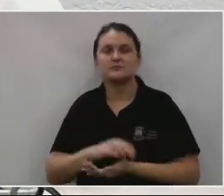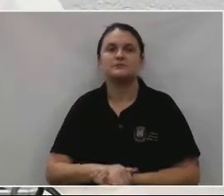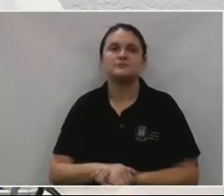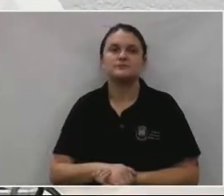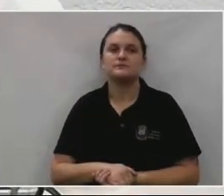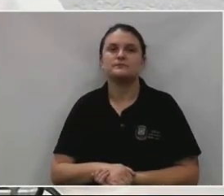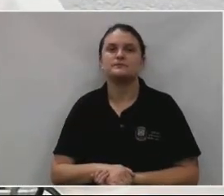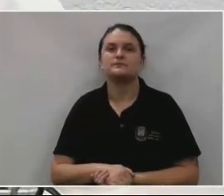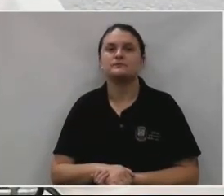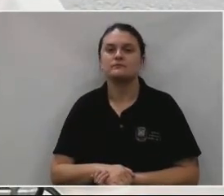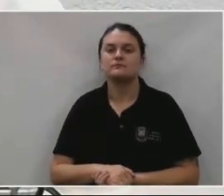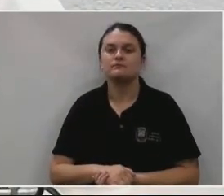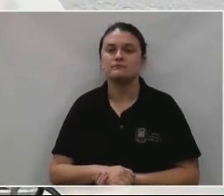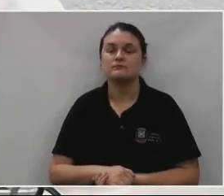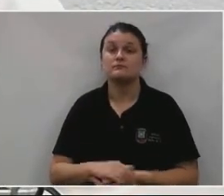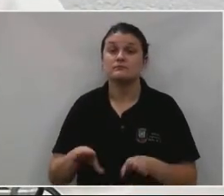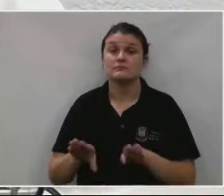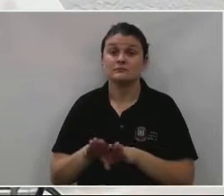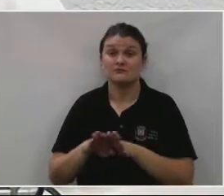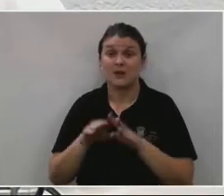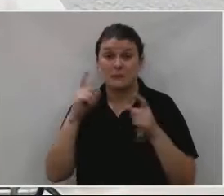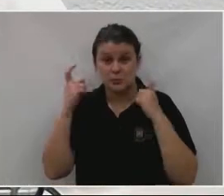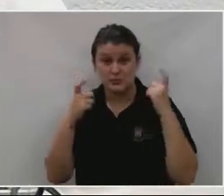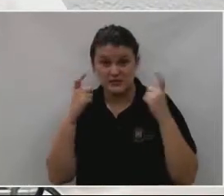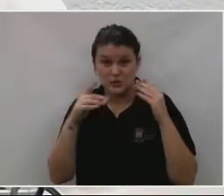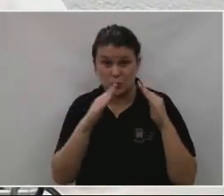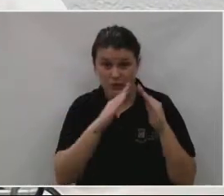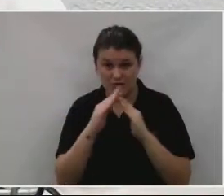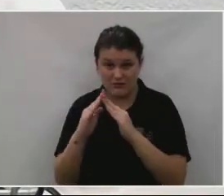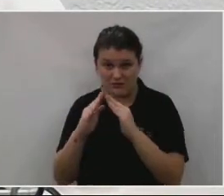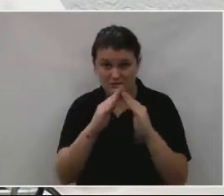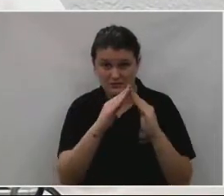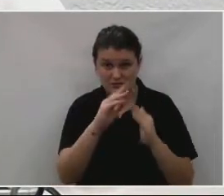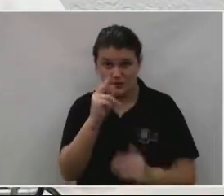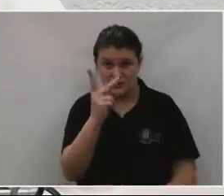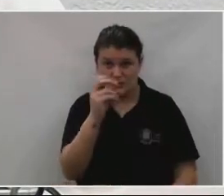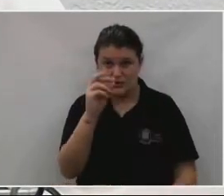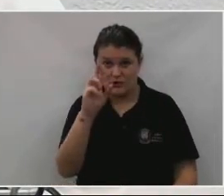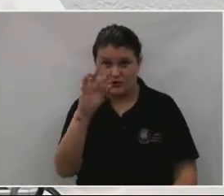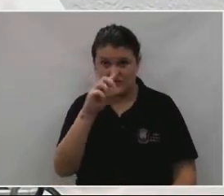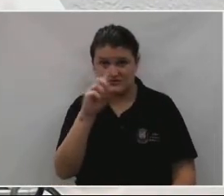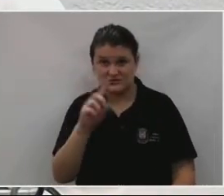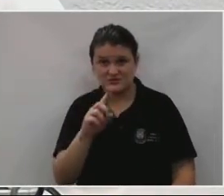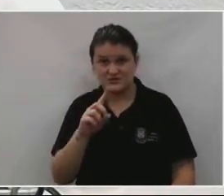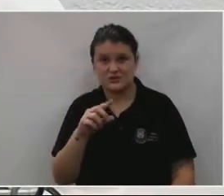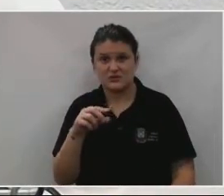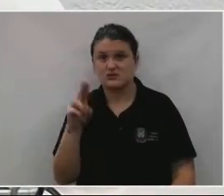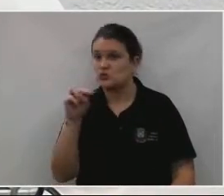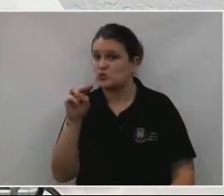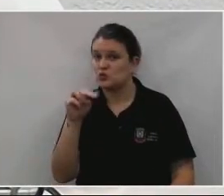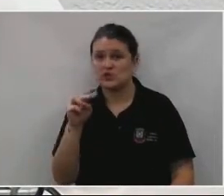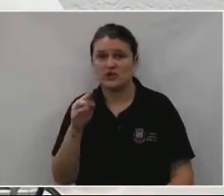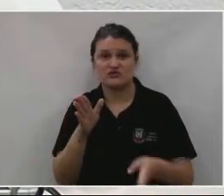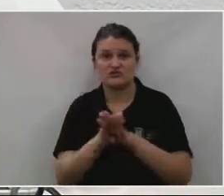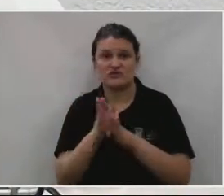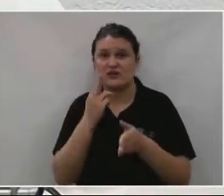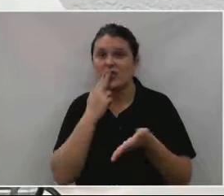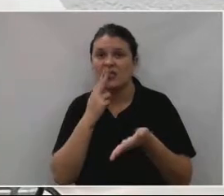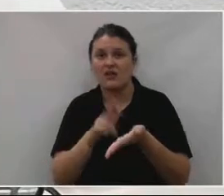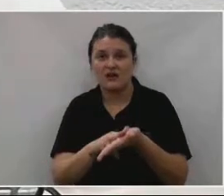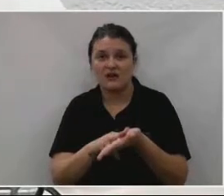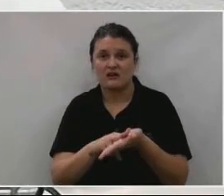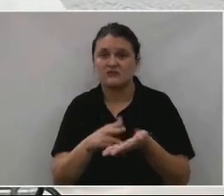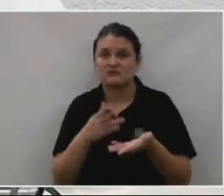Também, a preocupação do Hortz é quanto às cartas que não vão lá no conjunto, não professor Jair?